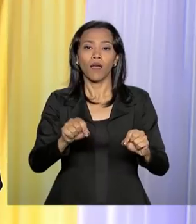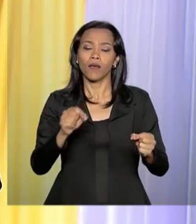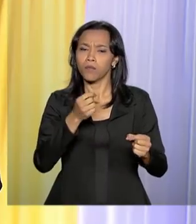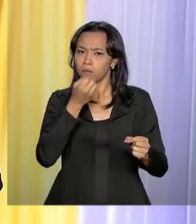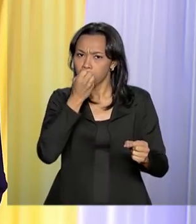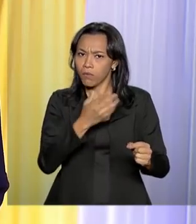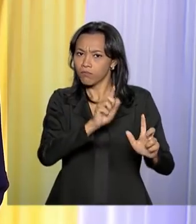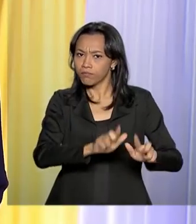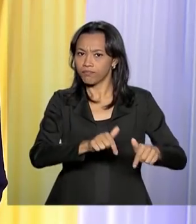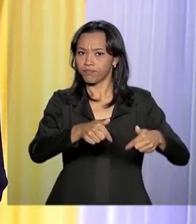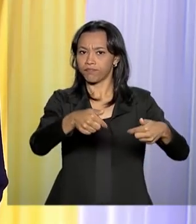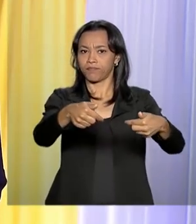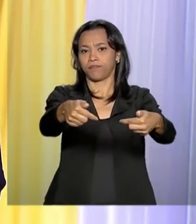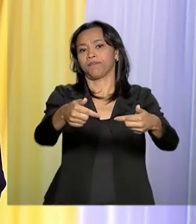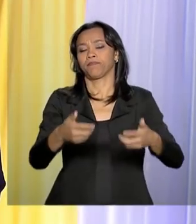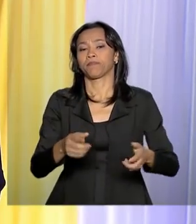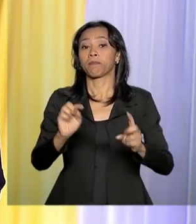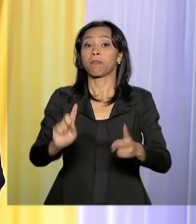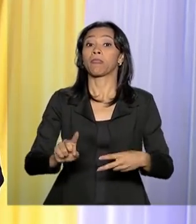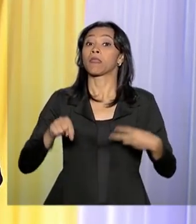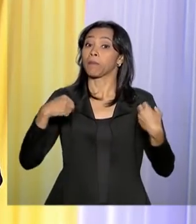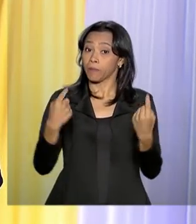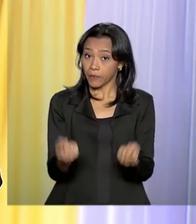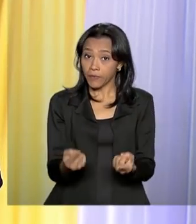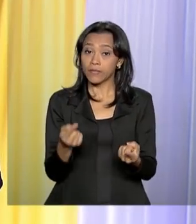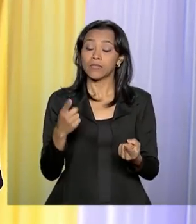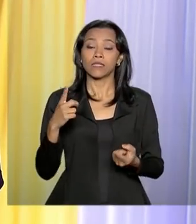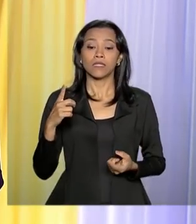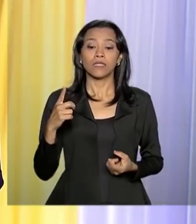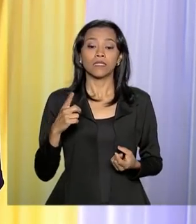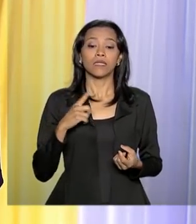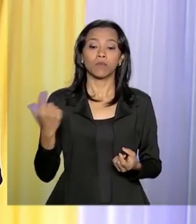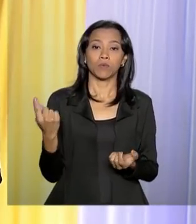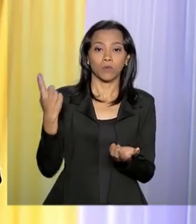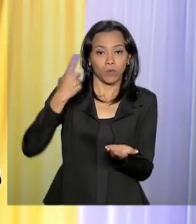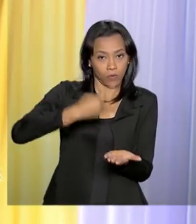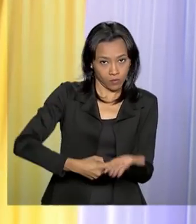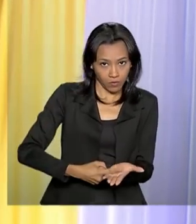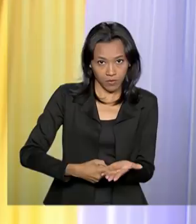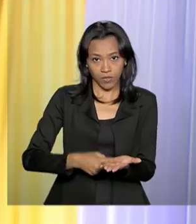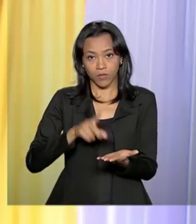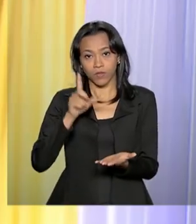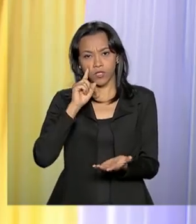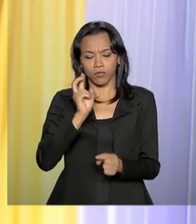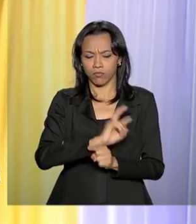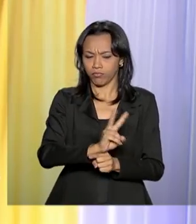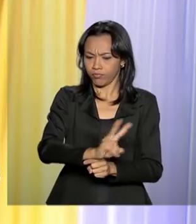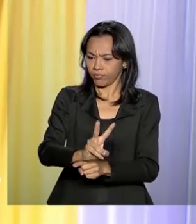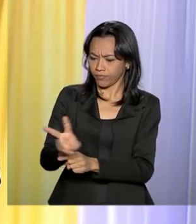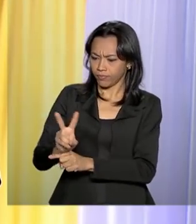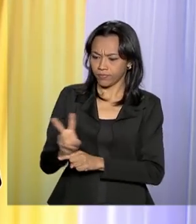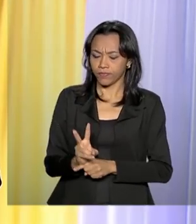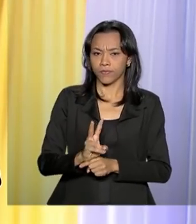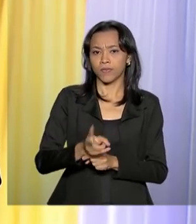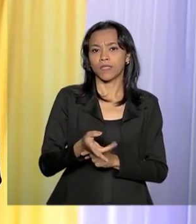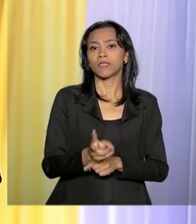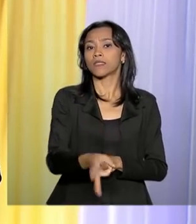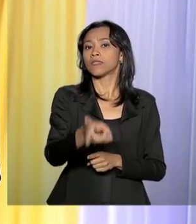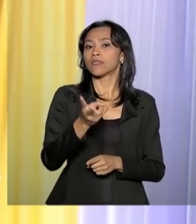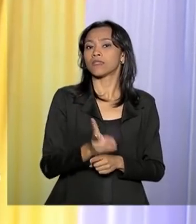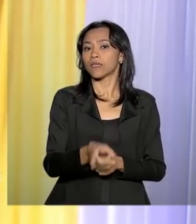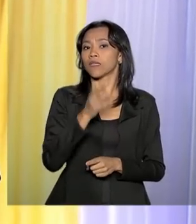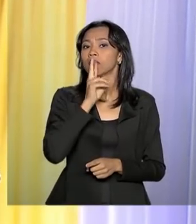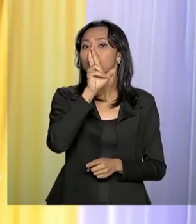propósitos. Depois, temos o compromisso de monitorar permanentemente os resultados,